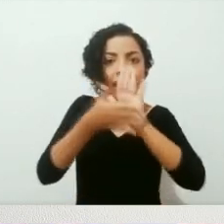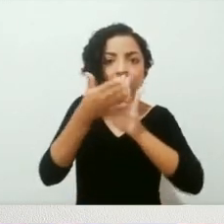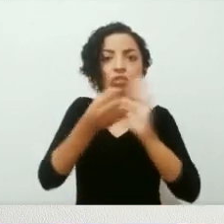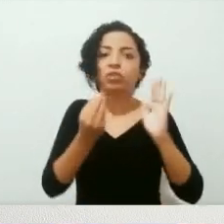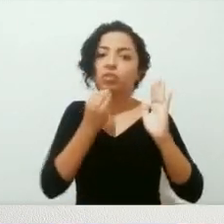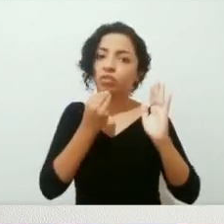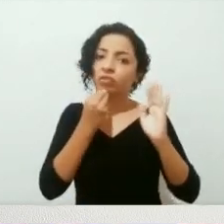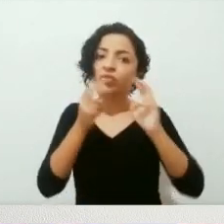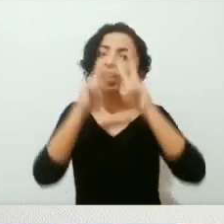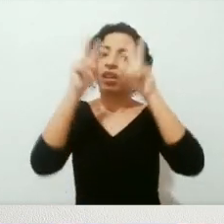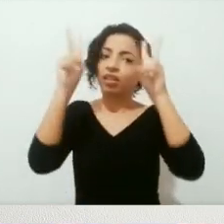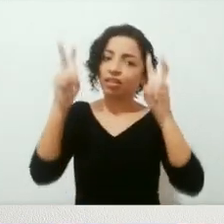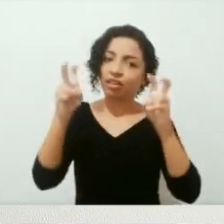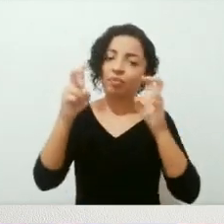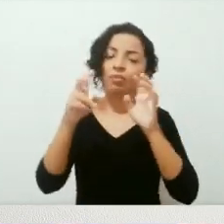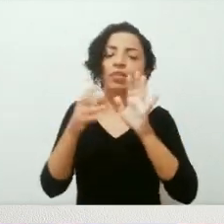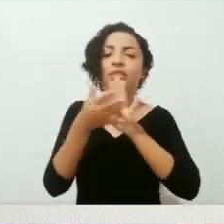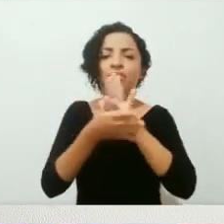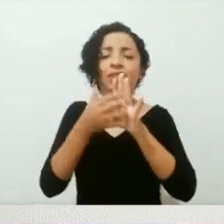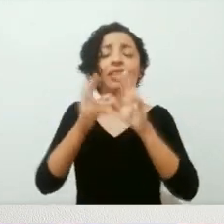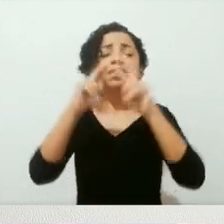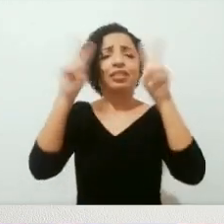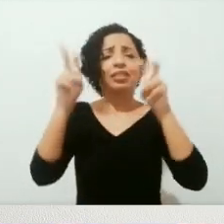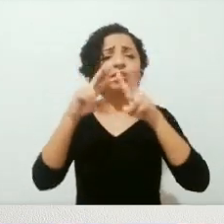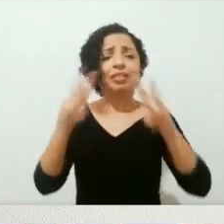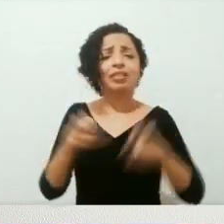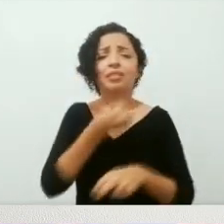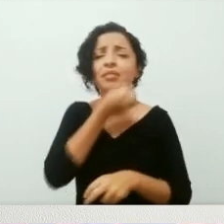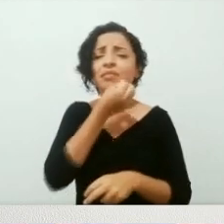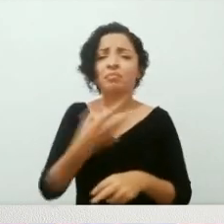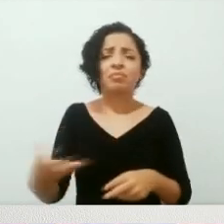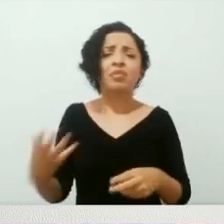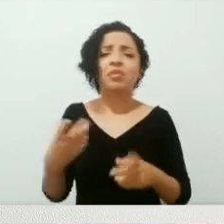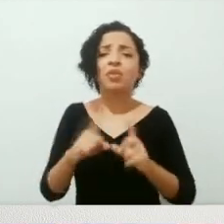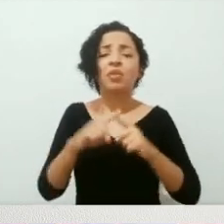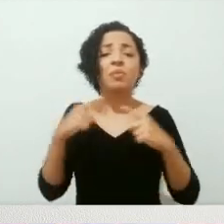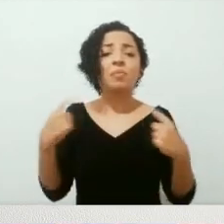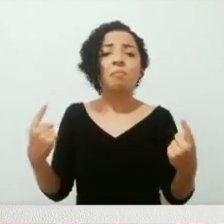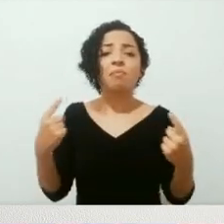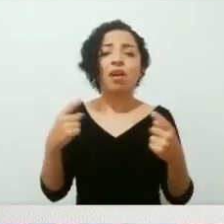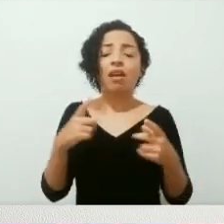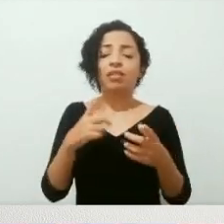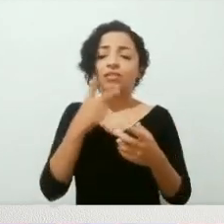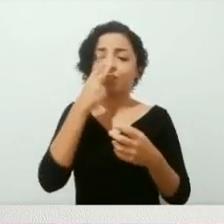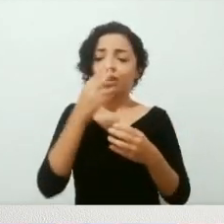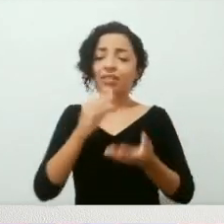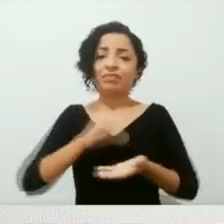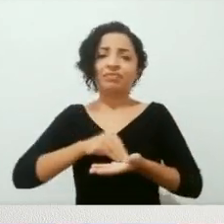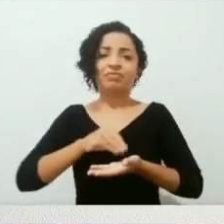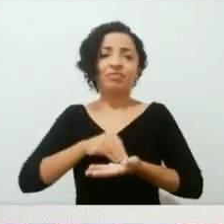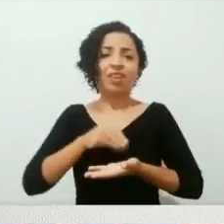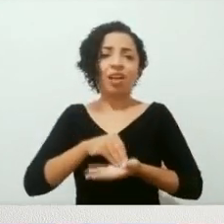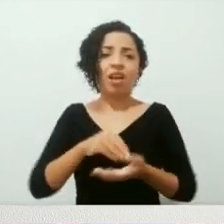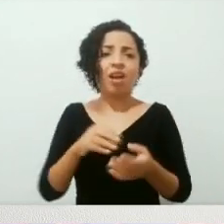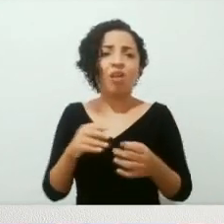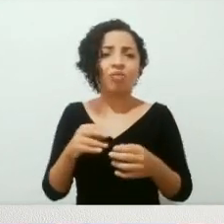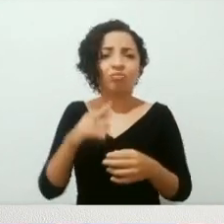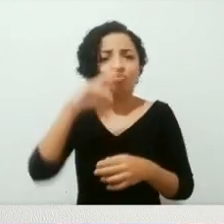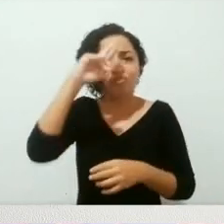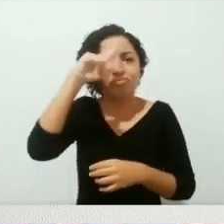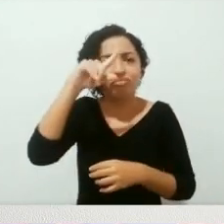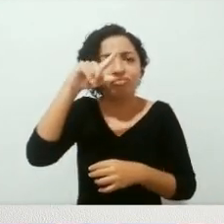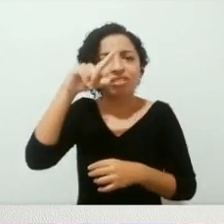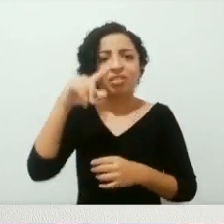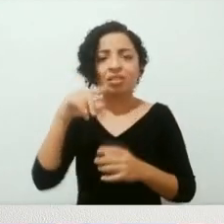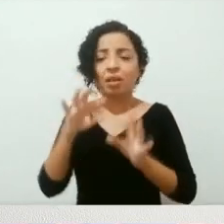deveria, a temática deveria. Tem temas ótimos, tem temas muito bem levantados, mas com execução falha. Por vezes